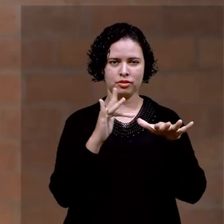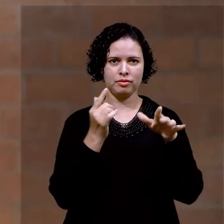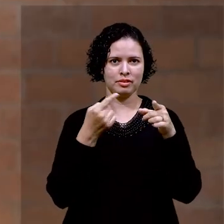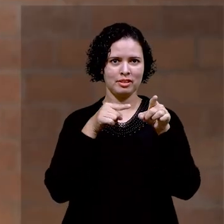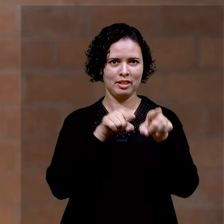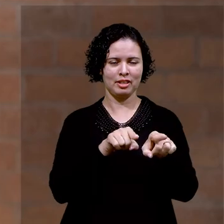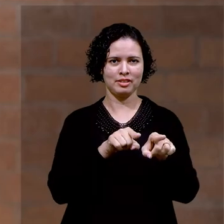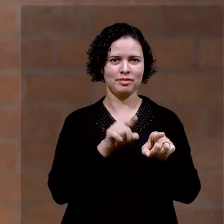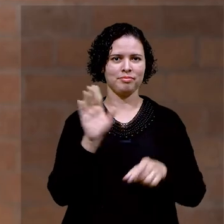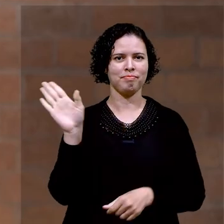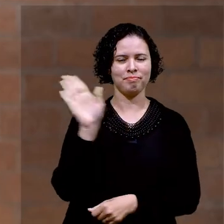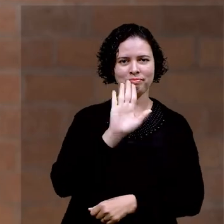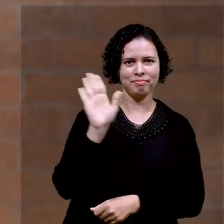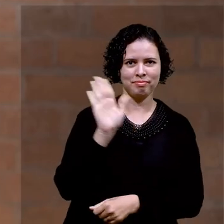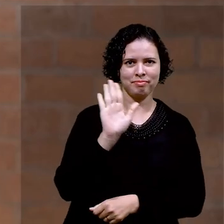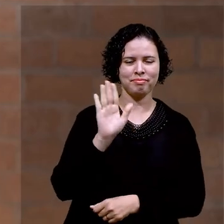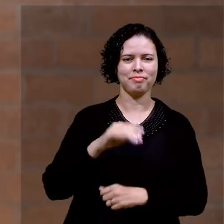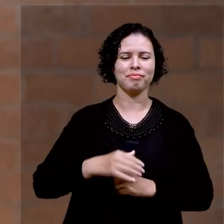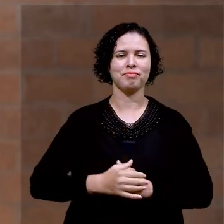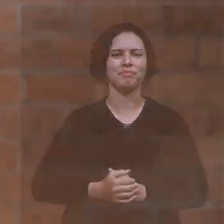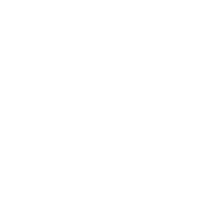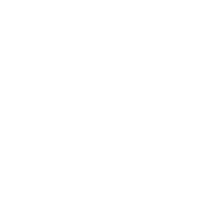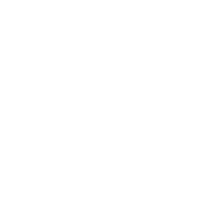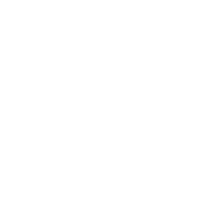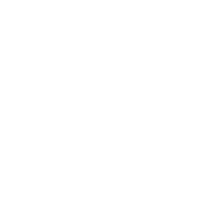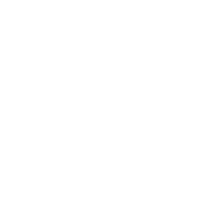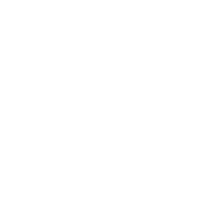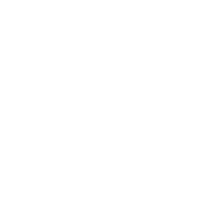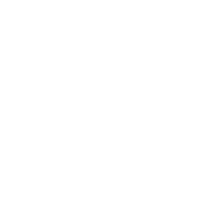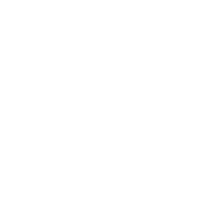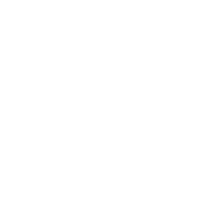nas redes sociais. Eu vou ficando por aqui e até a próxima. Tchau!